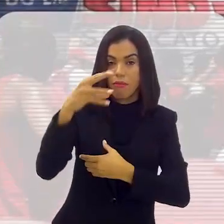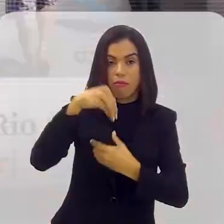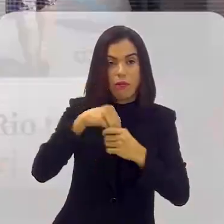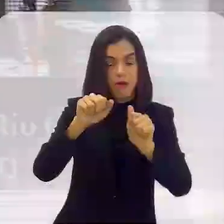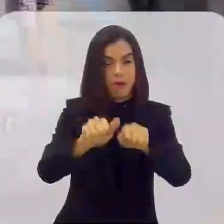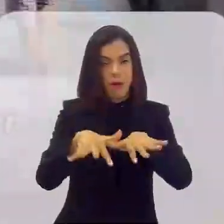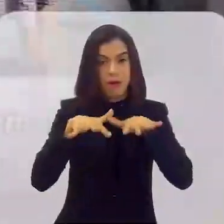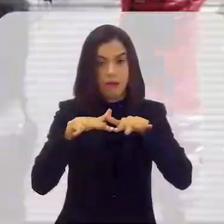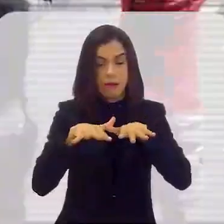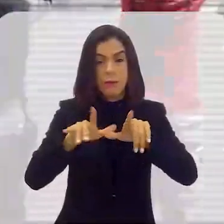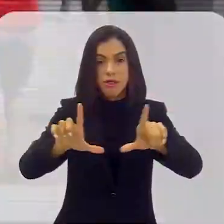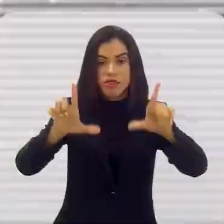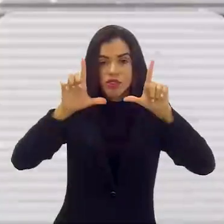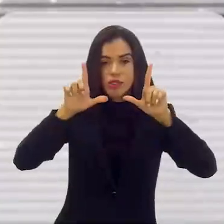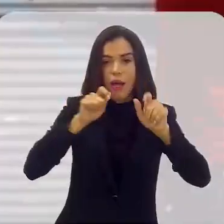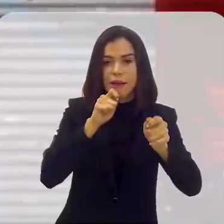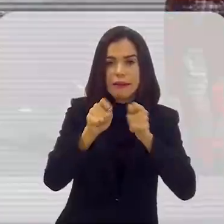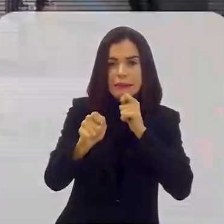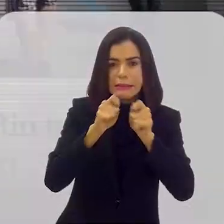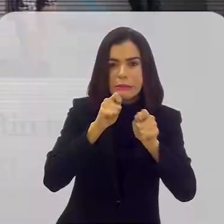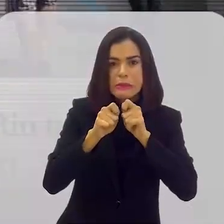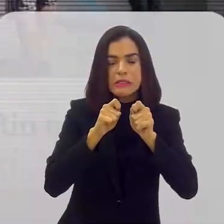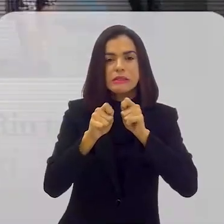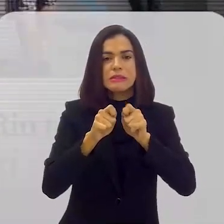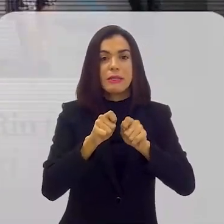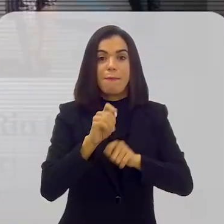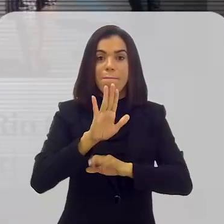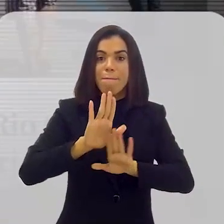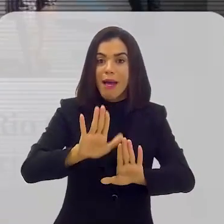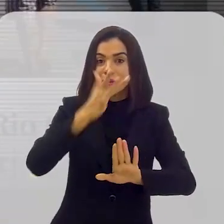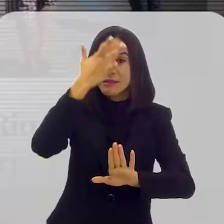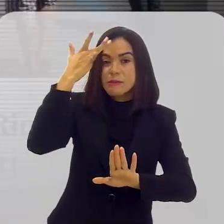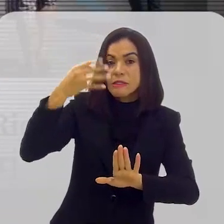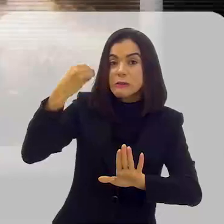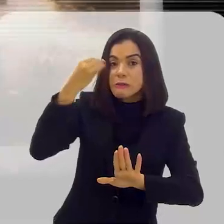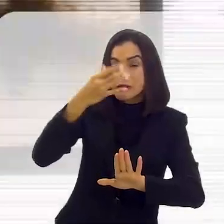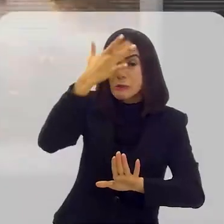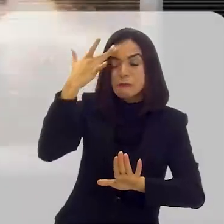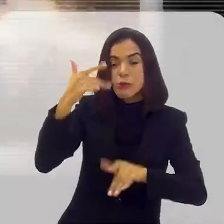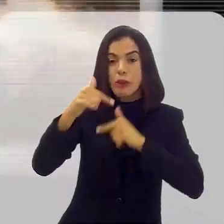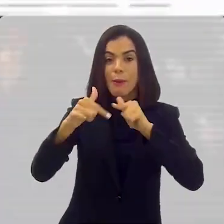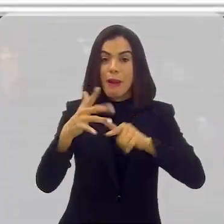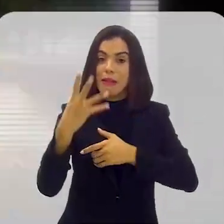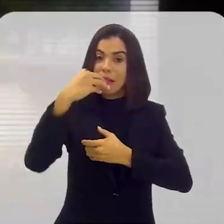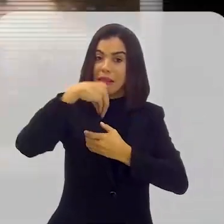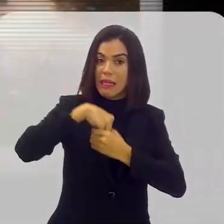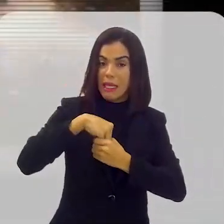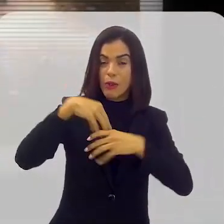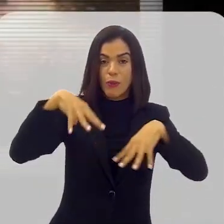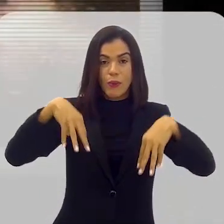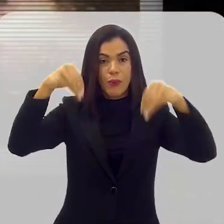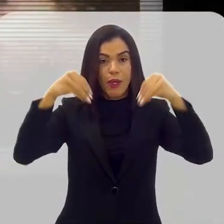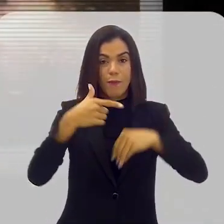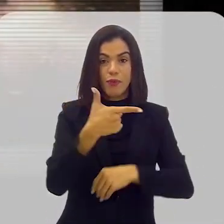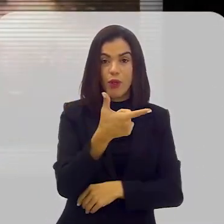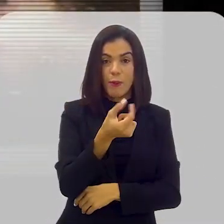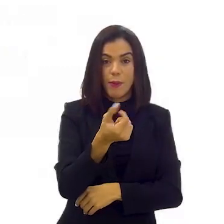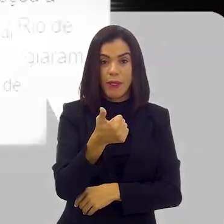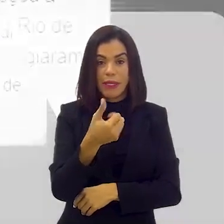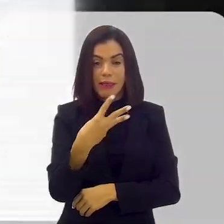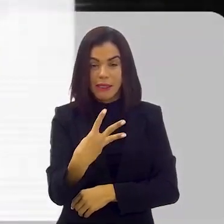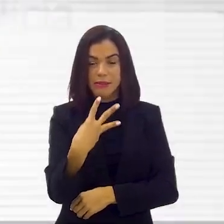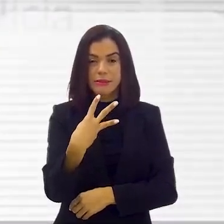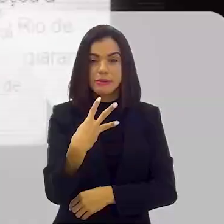manifestações ganharam destaque na imprensa, mas os depoimentos de quem estava dentro do palácio, você vai ouvir agora.